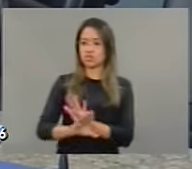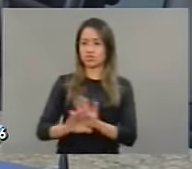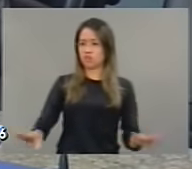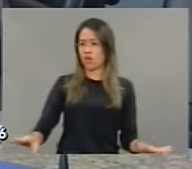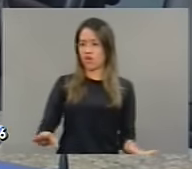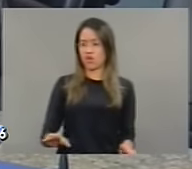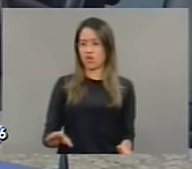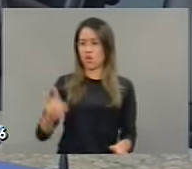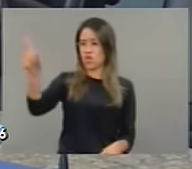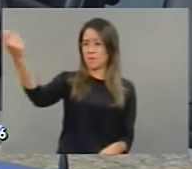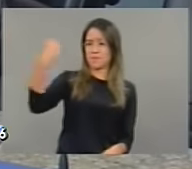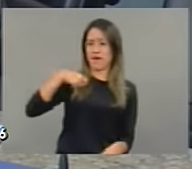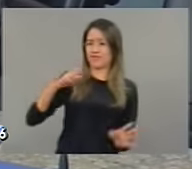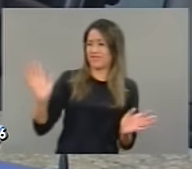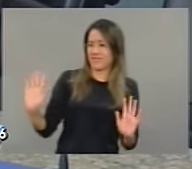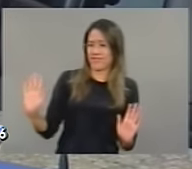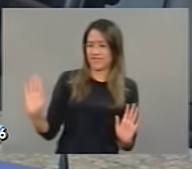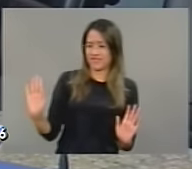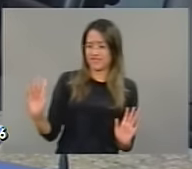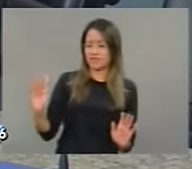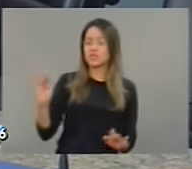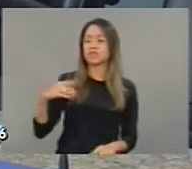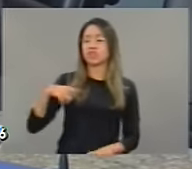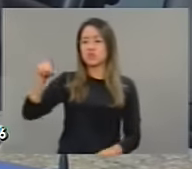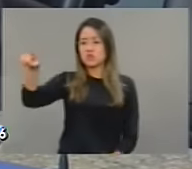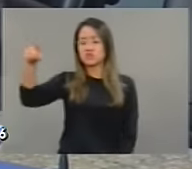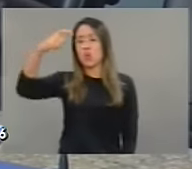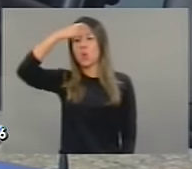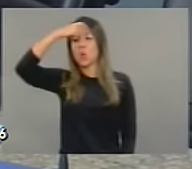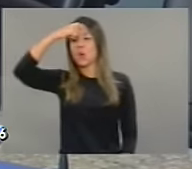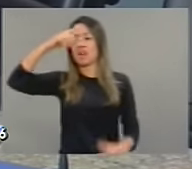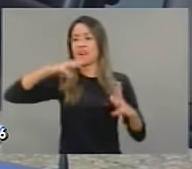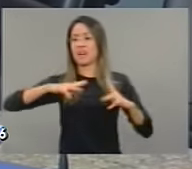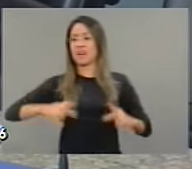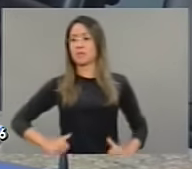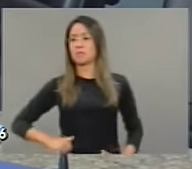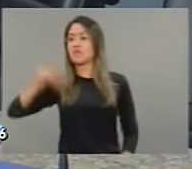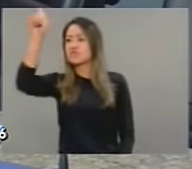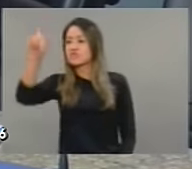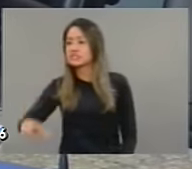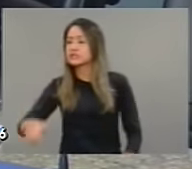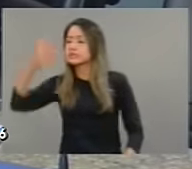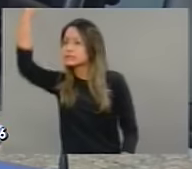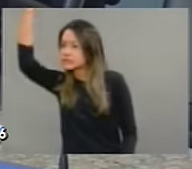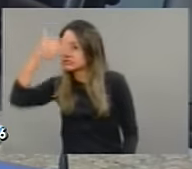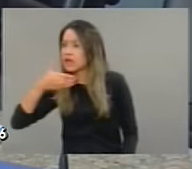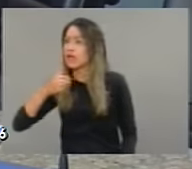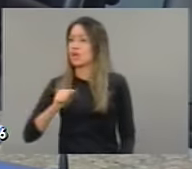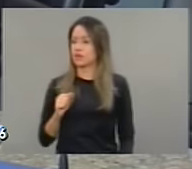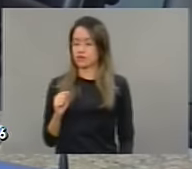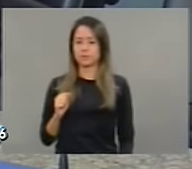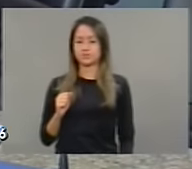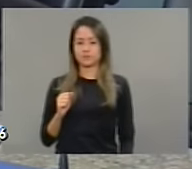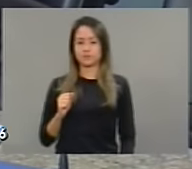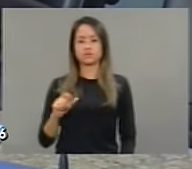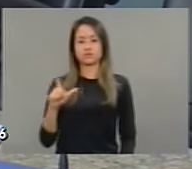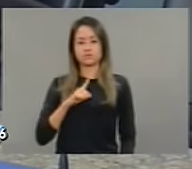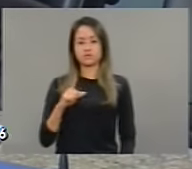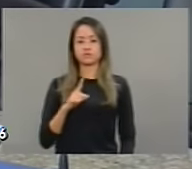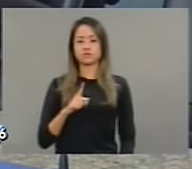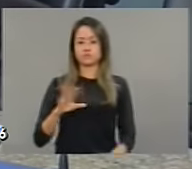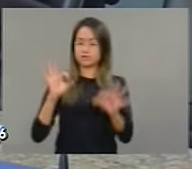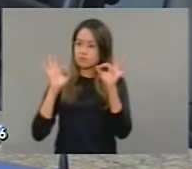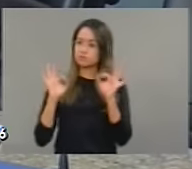com a consciência limpa, deputado, de que Vossa Excelência é um deputado atuante, um deputado sério, um deputado que tem seus posicionamentos e tenho certeza